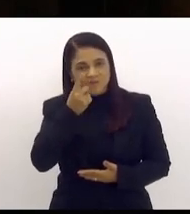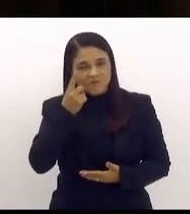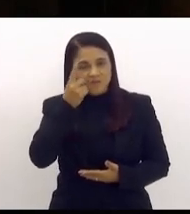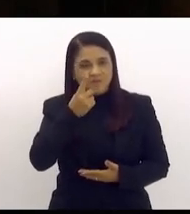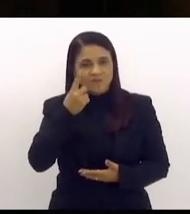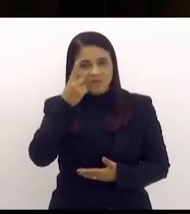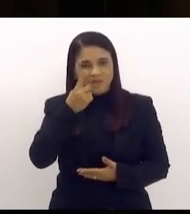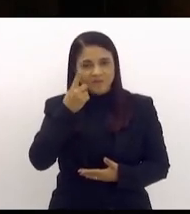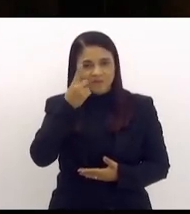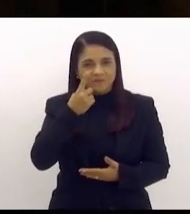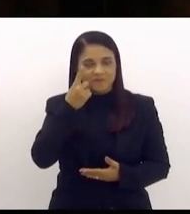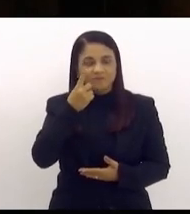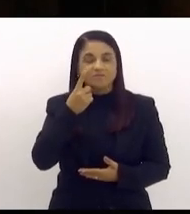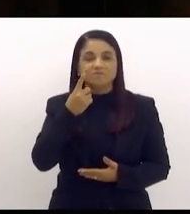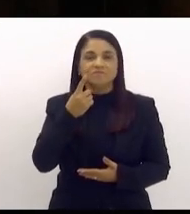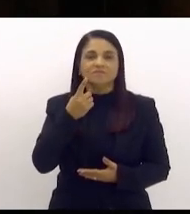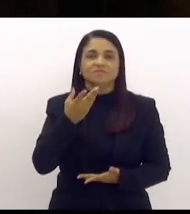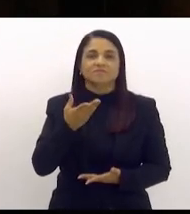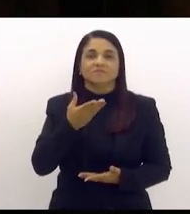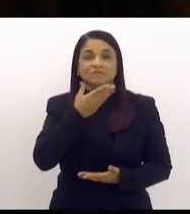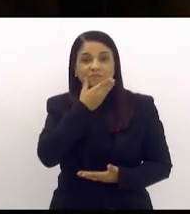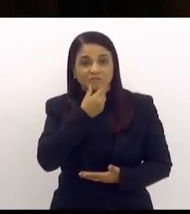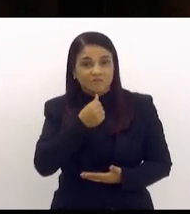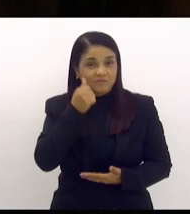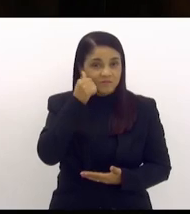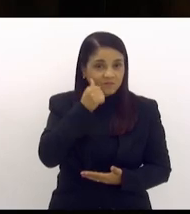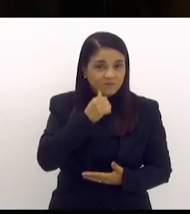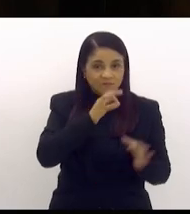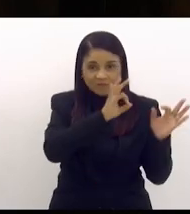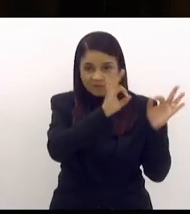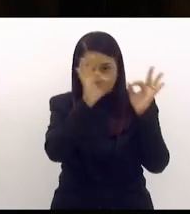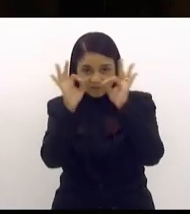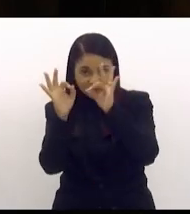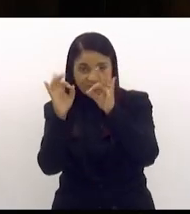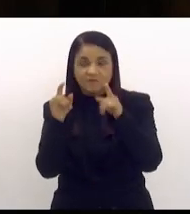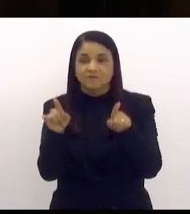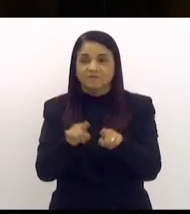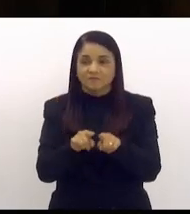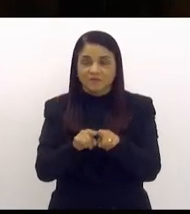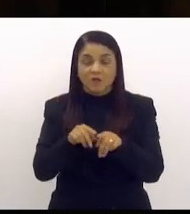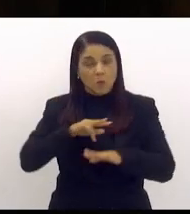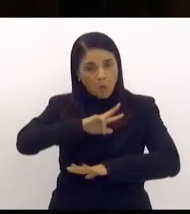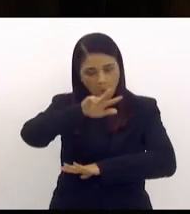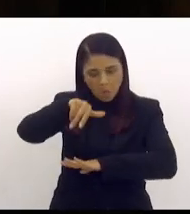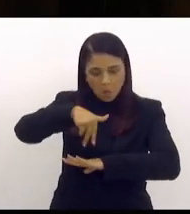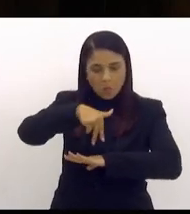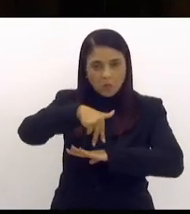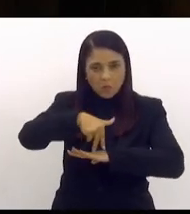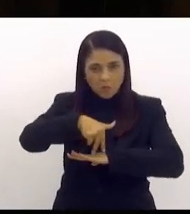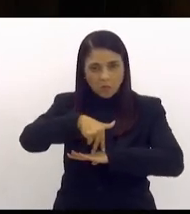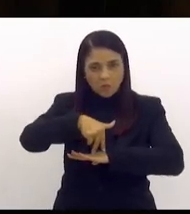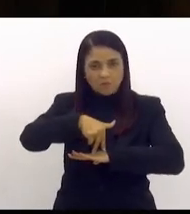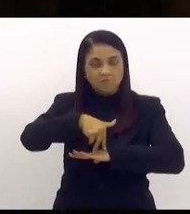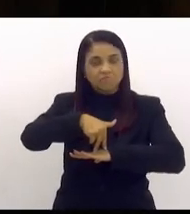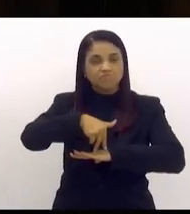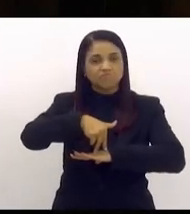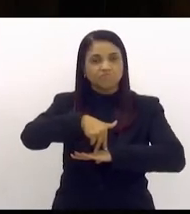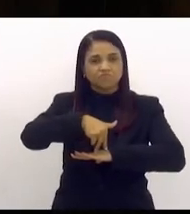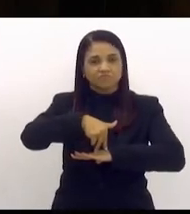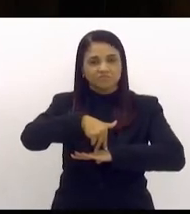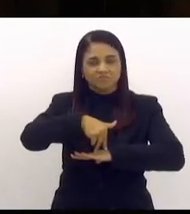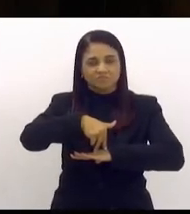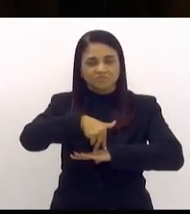senhoras e senhores eu venho a esta tribuna mais uma vez